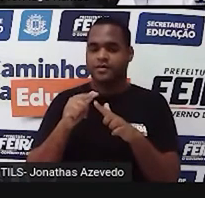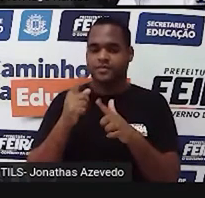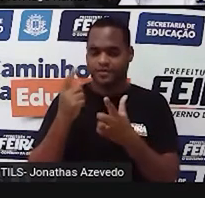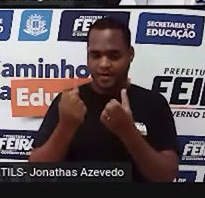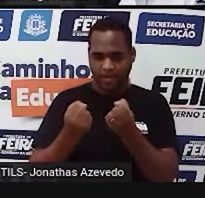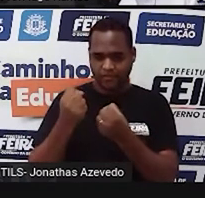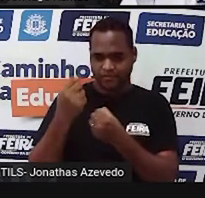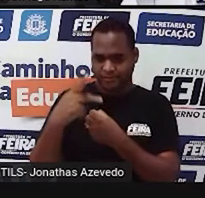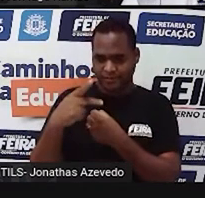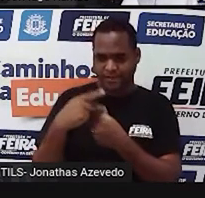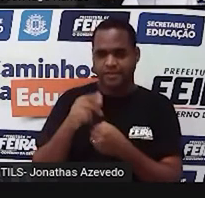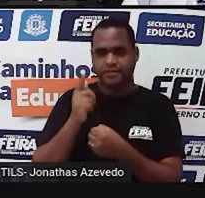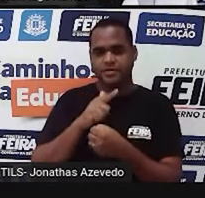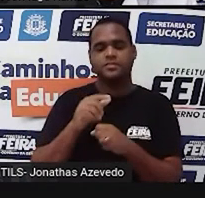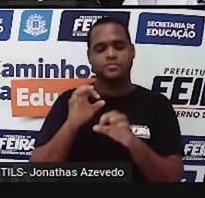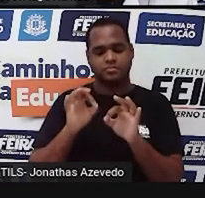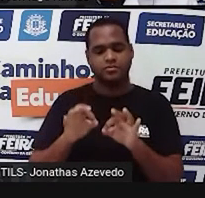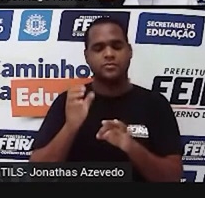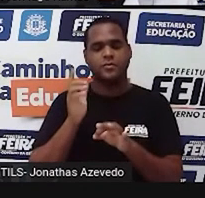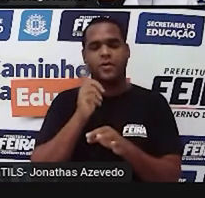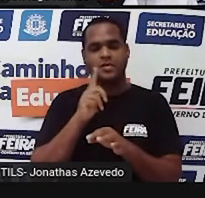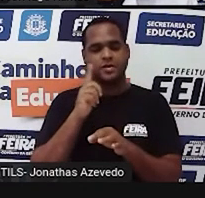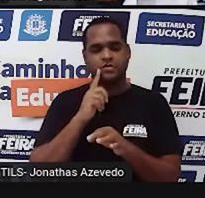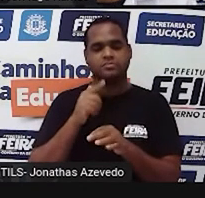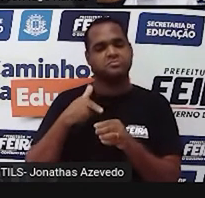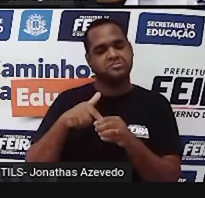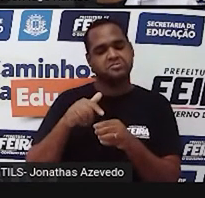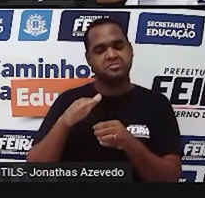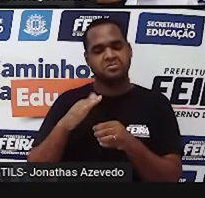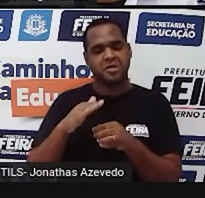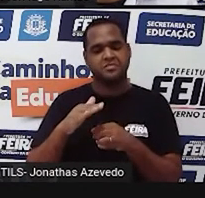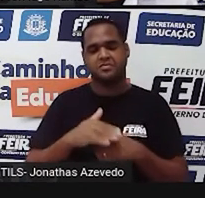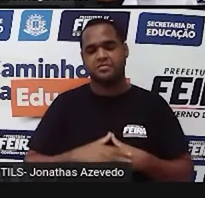com uma certa quantidade de combustível.